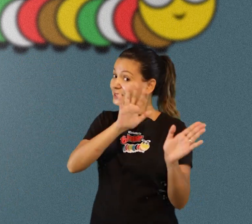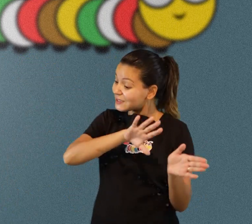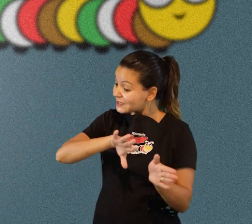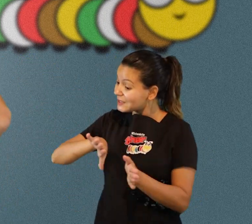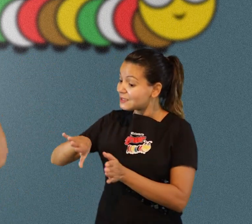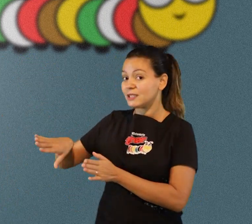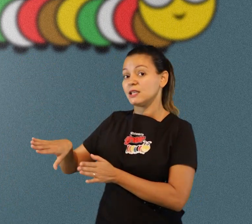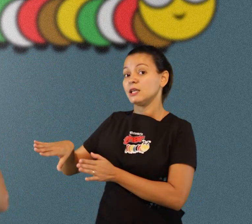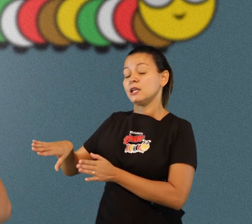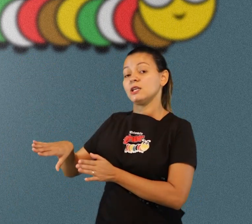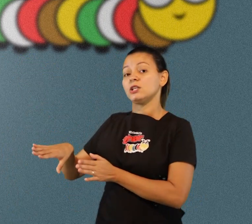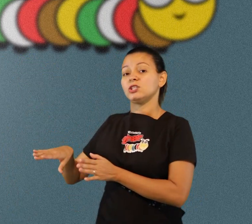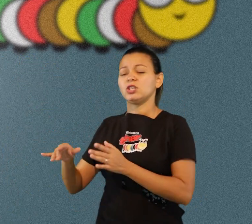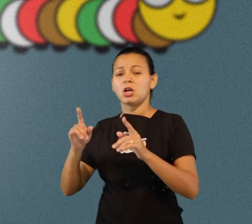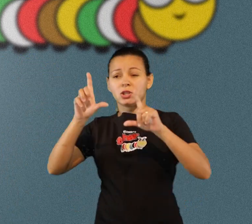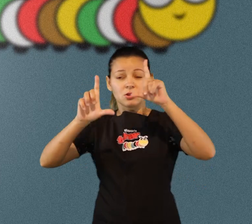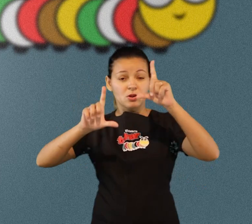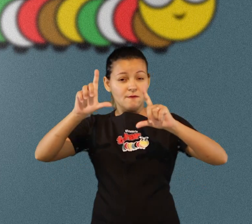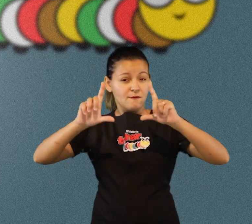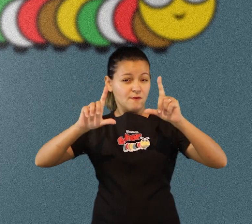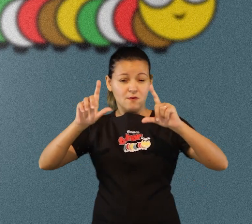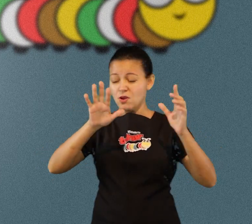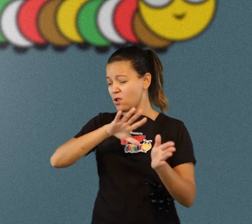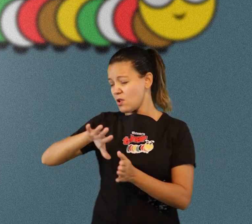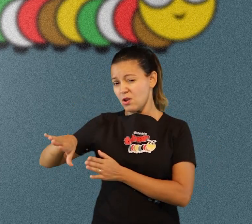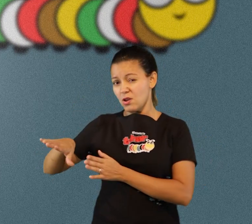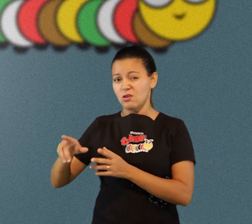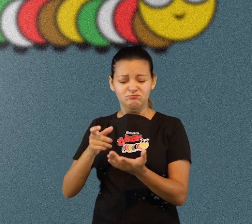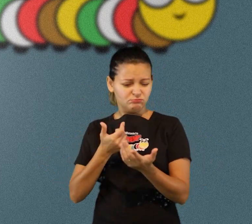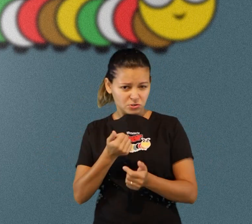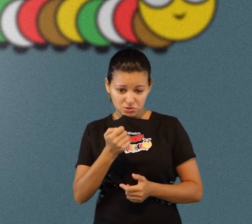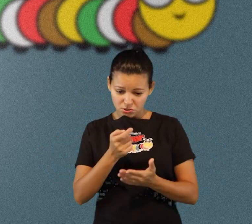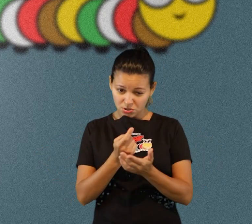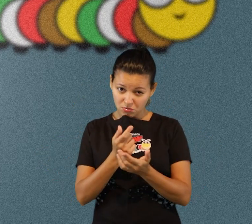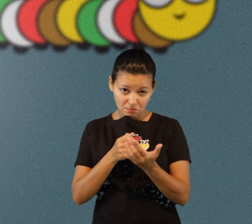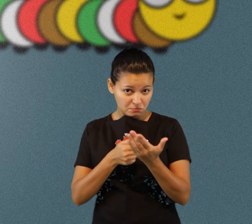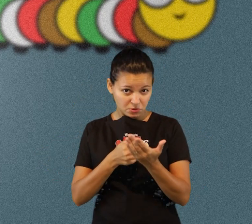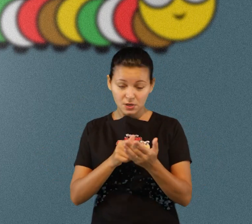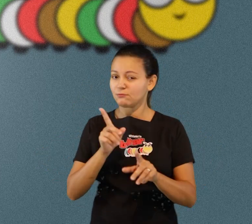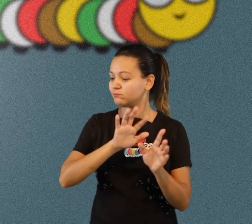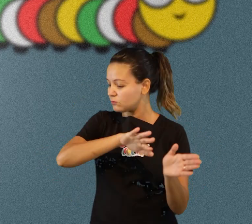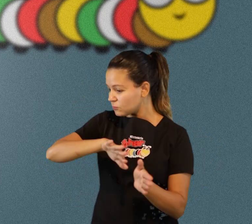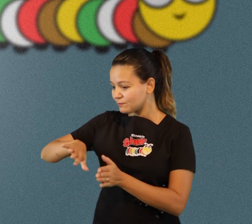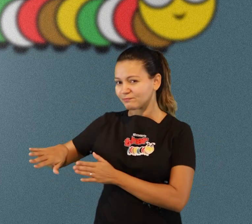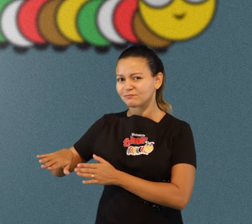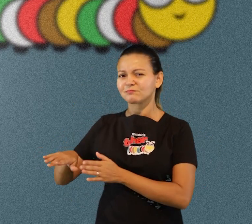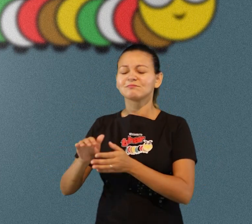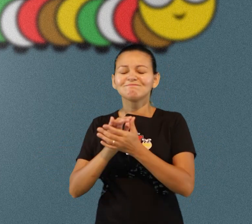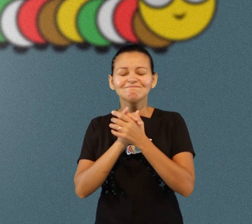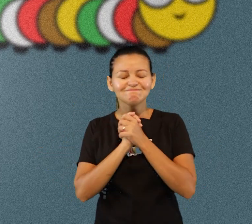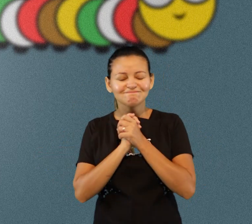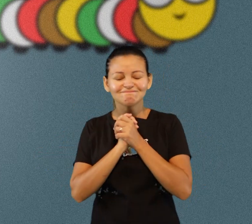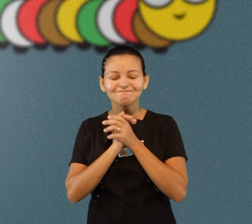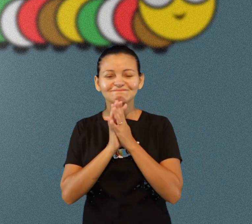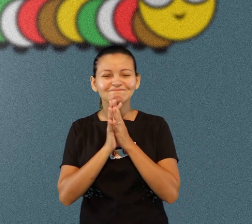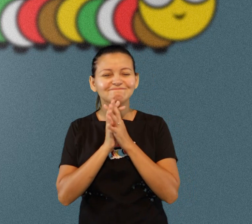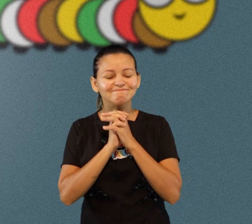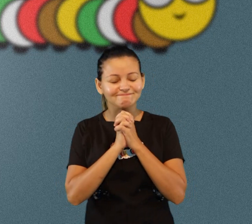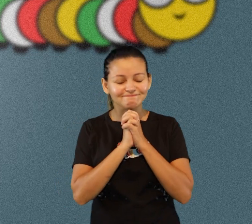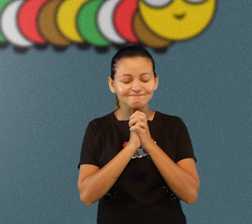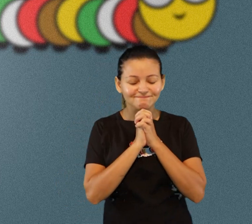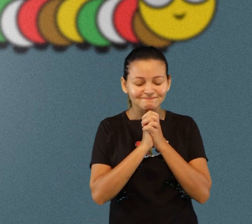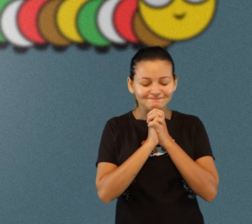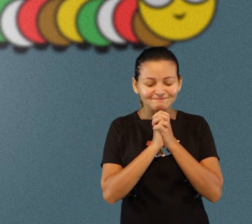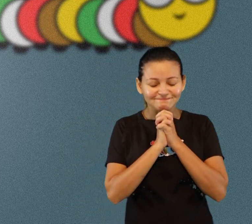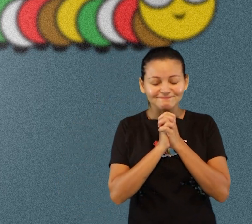brincadeira deixa o controle da TV aí do ladinho e nós vamos orar tá bom? cruza os seus